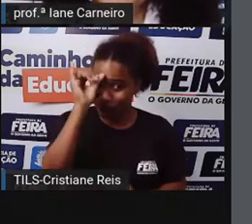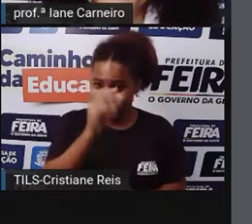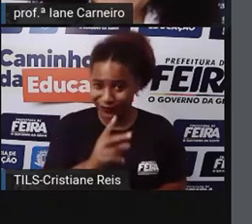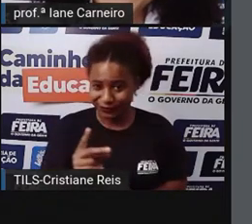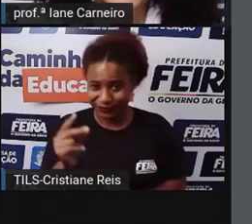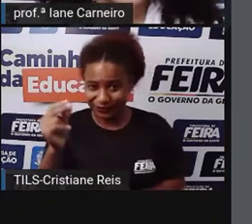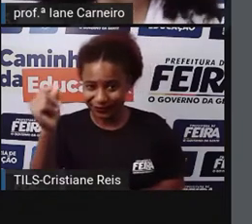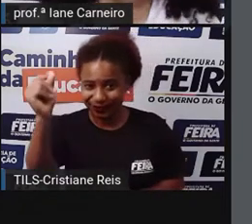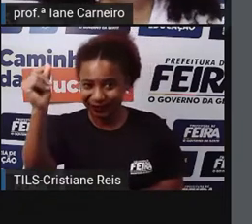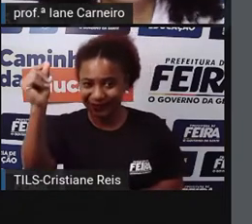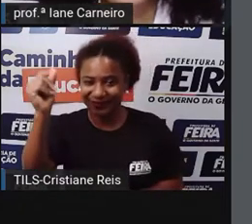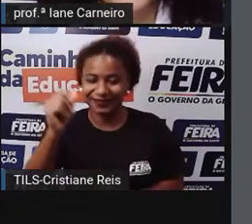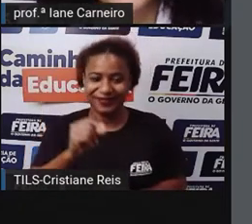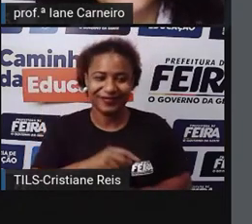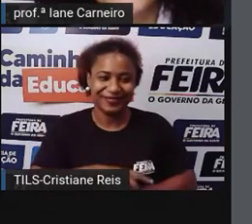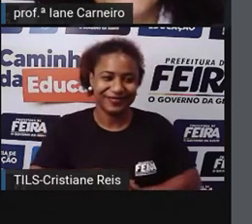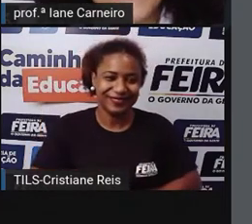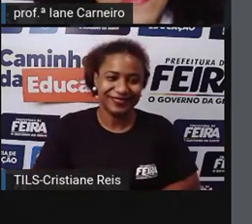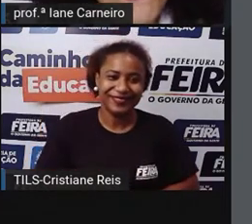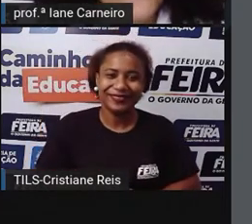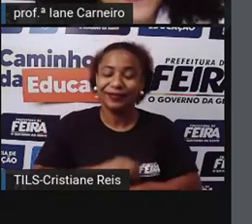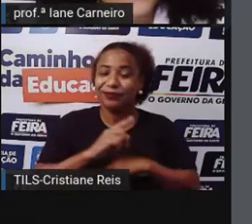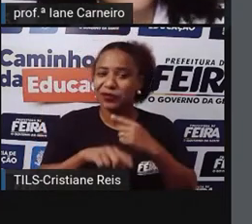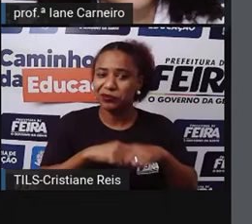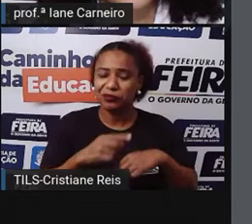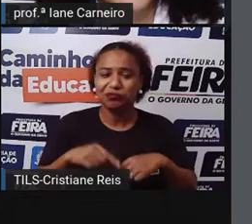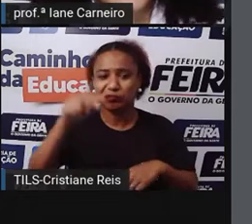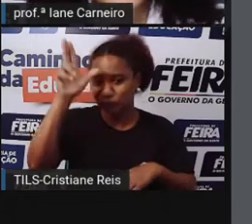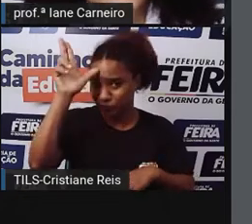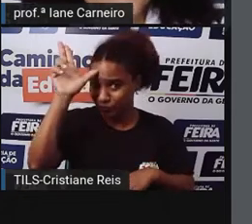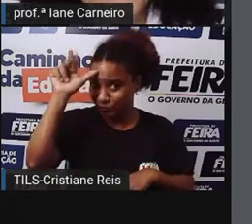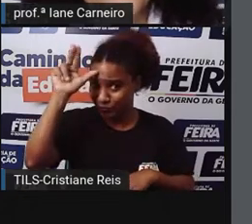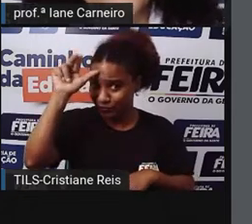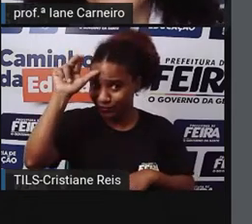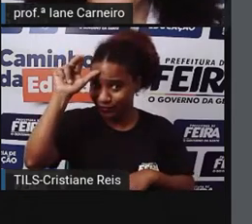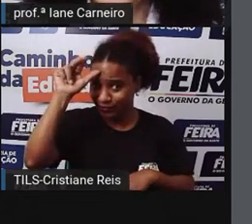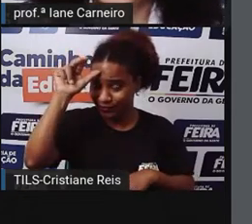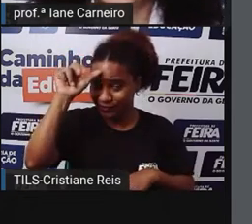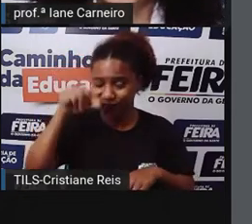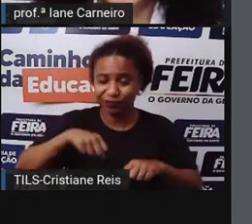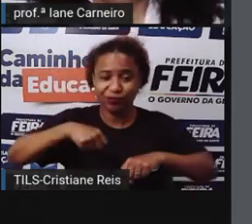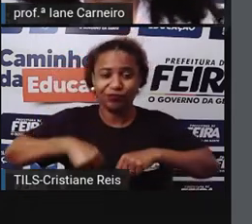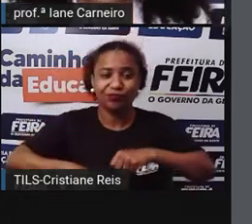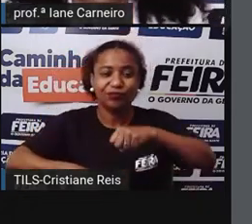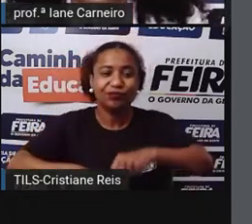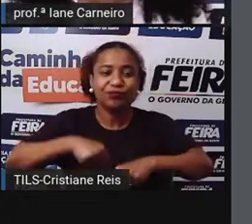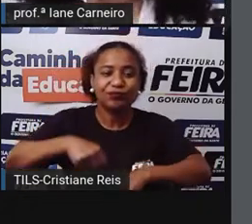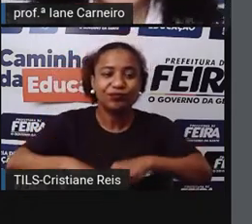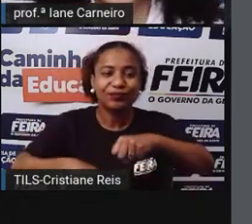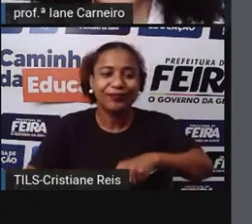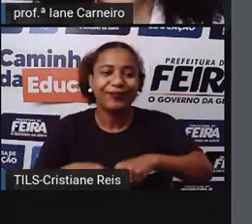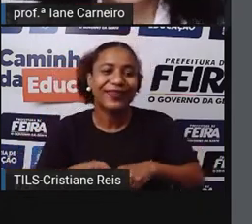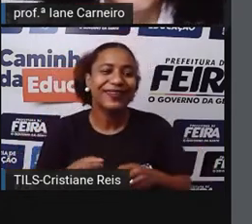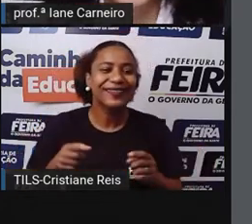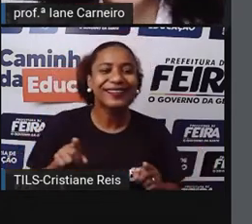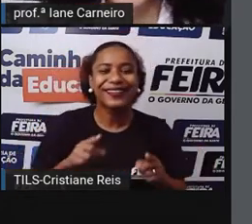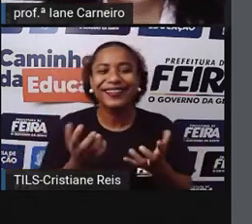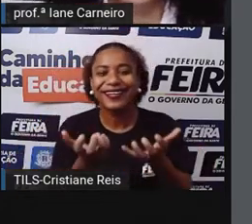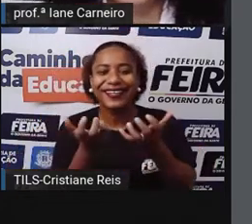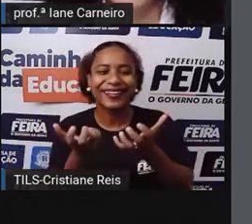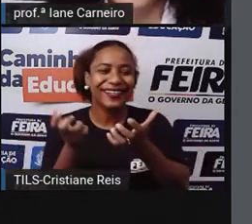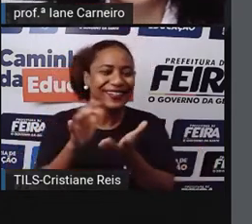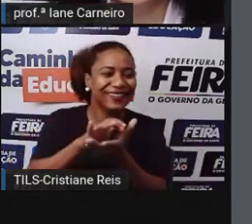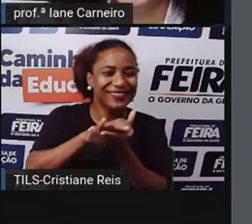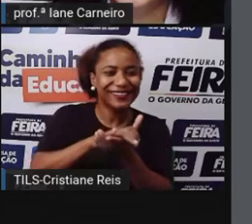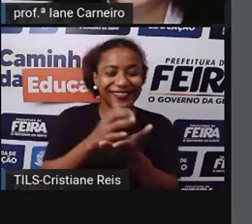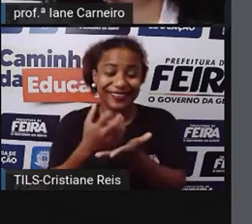Depois, veio passando um cavalo. Dona baratinha perguntou, quem quer casar com a